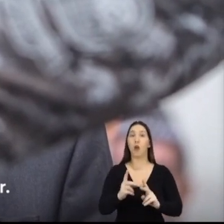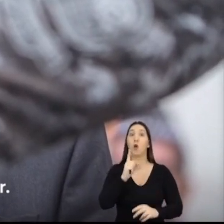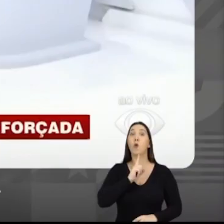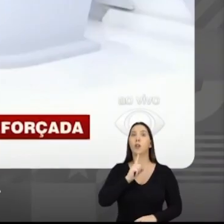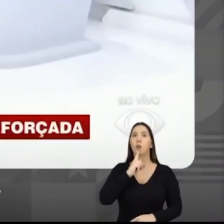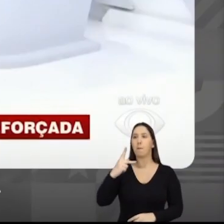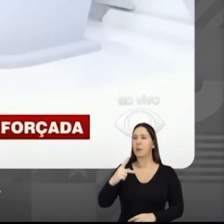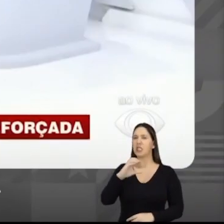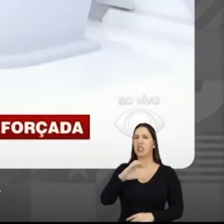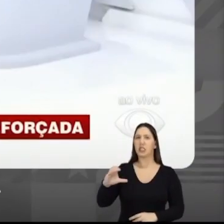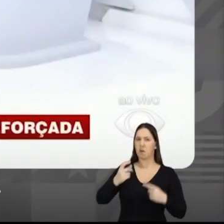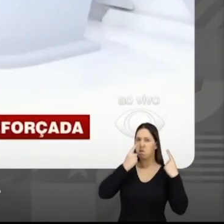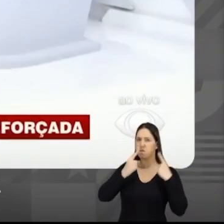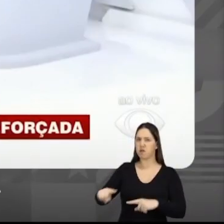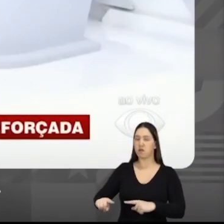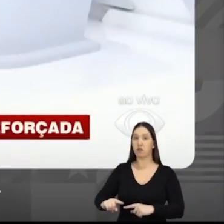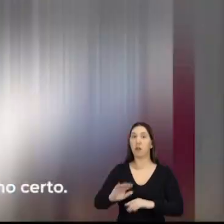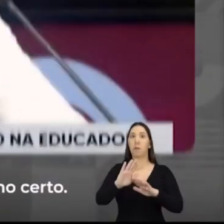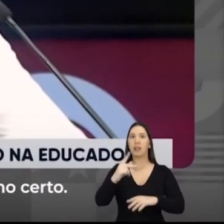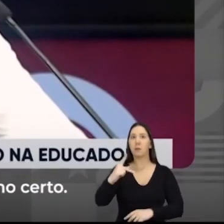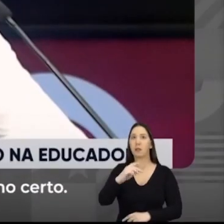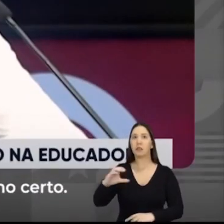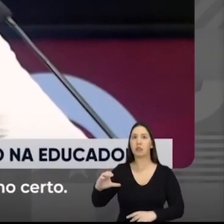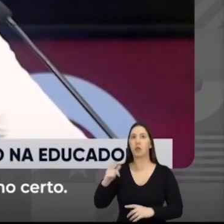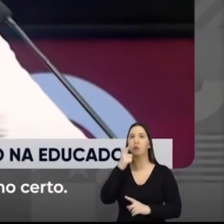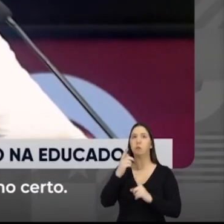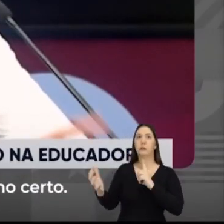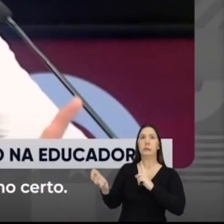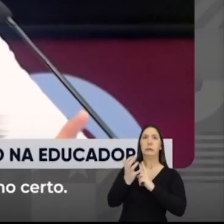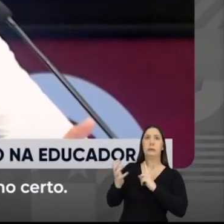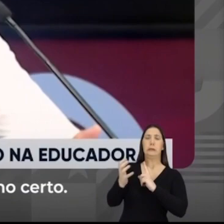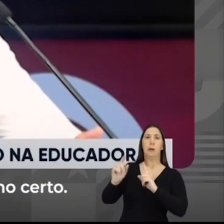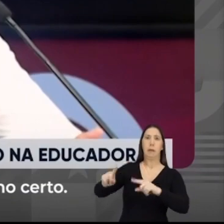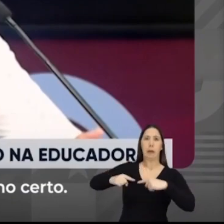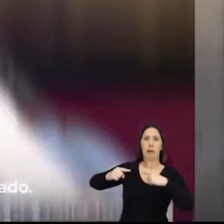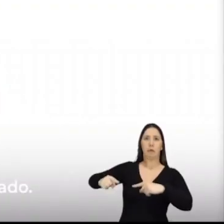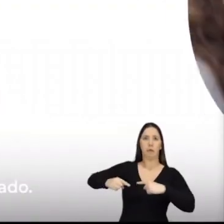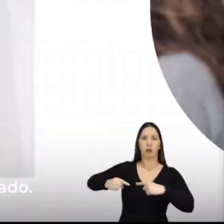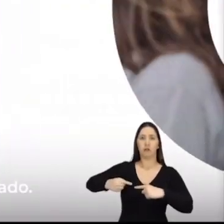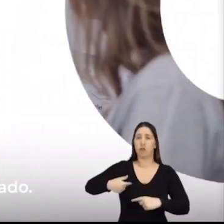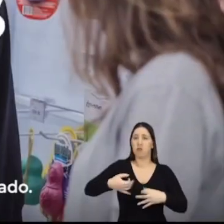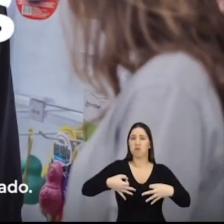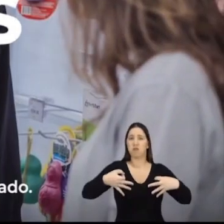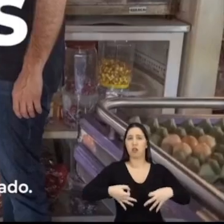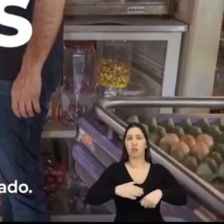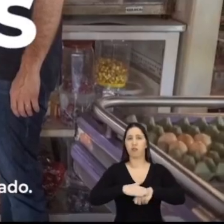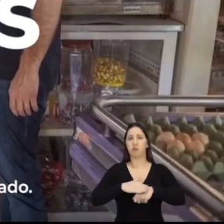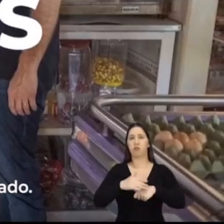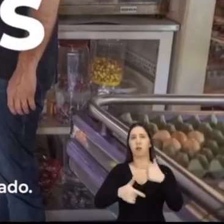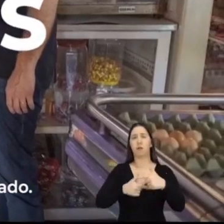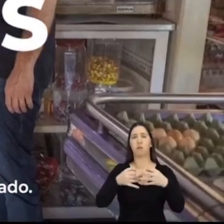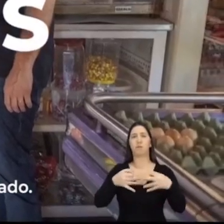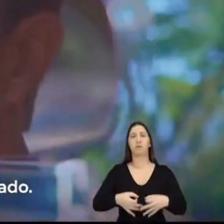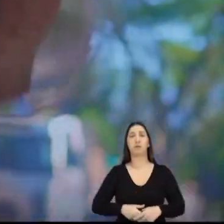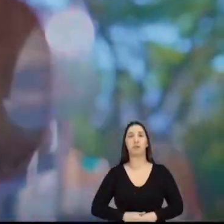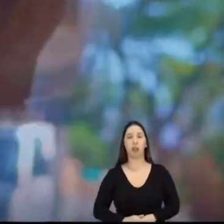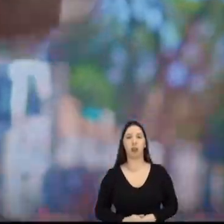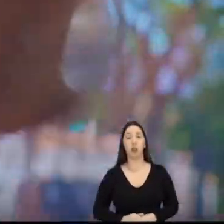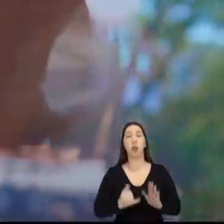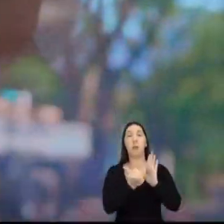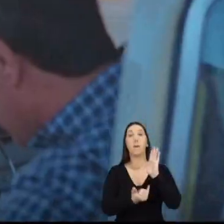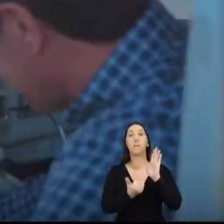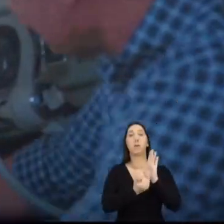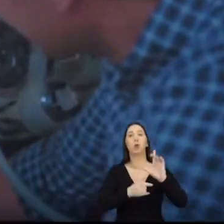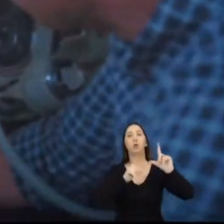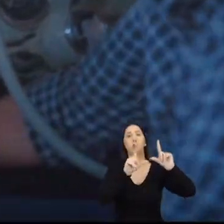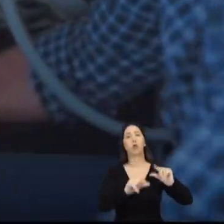demoraram em chegar. E ele que tá sendo ameaçado pelo PCC. Isso só reforçou em mim que eu tava no caminho certo. Rodrigo mandou baixar os impostos no Estado. Foi